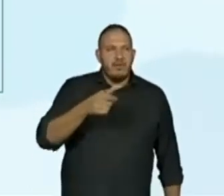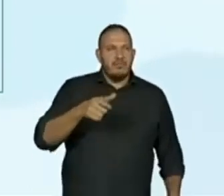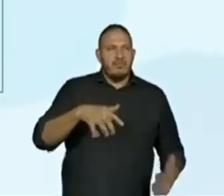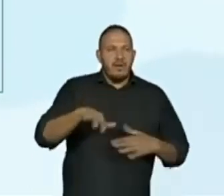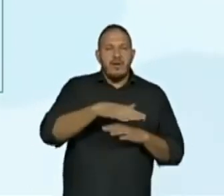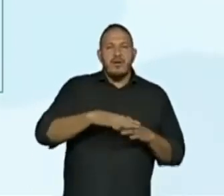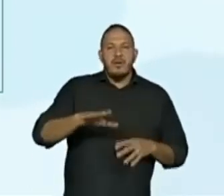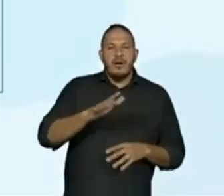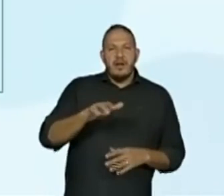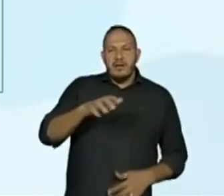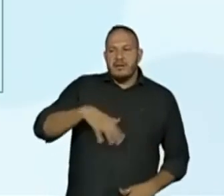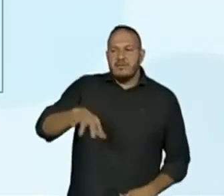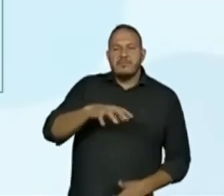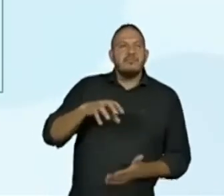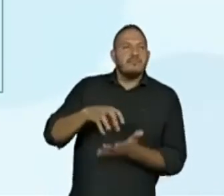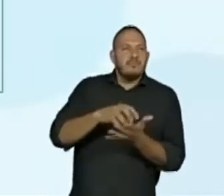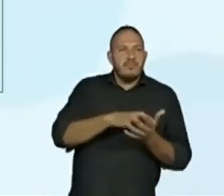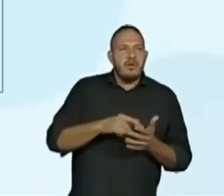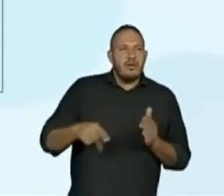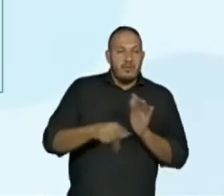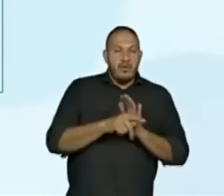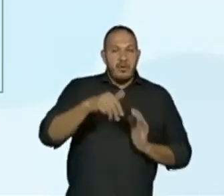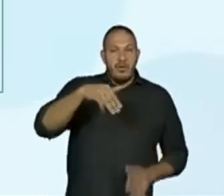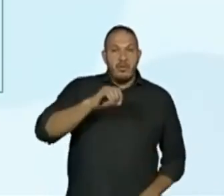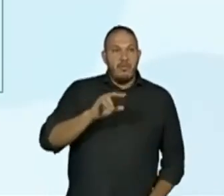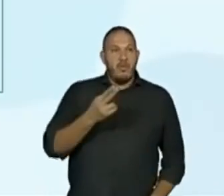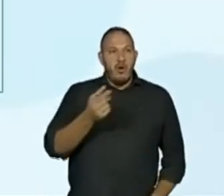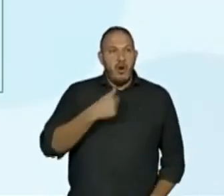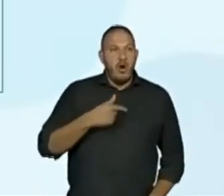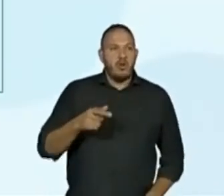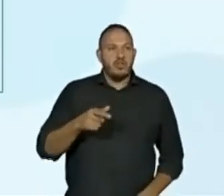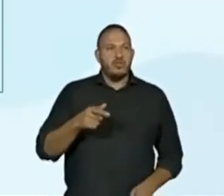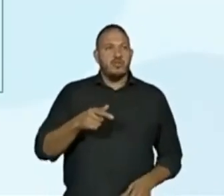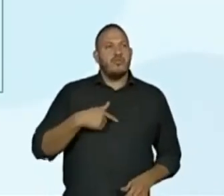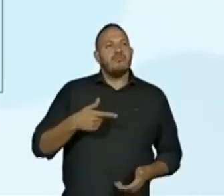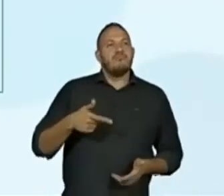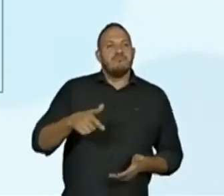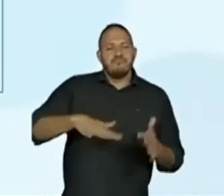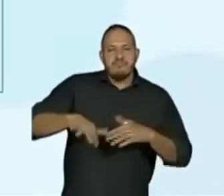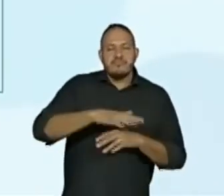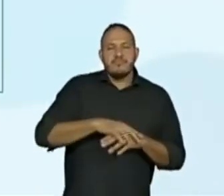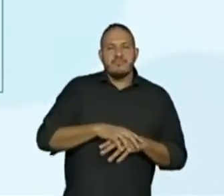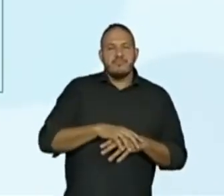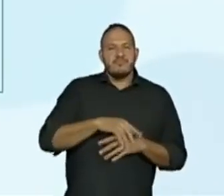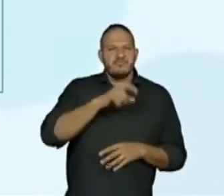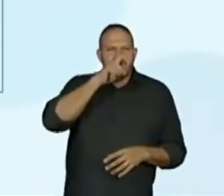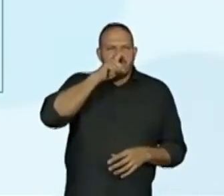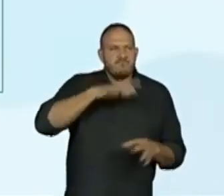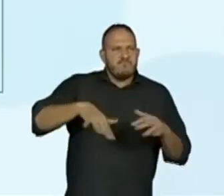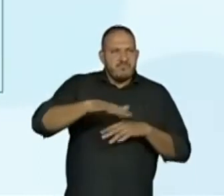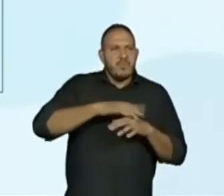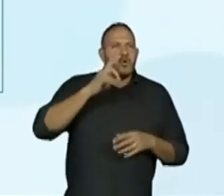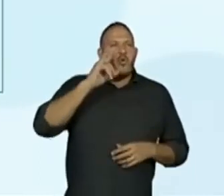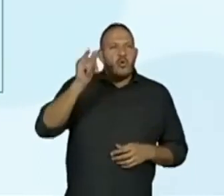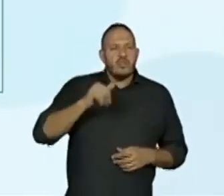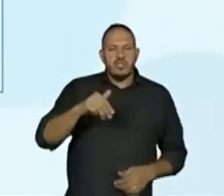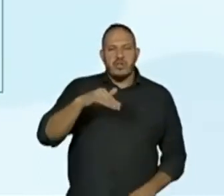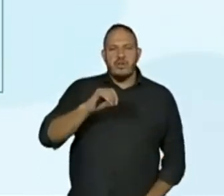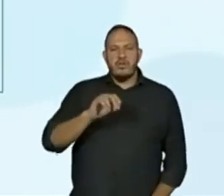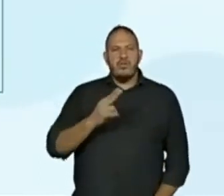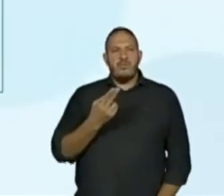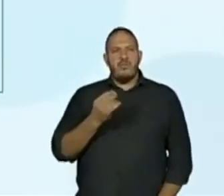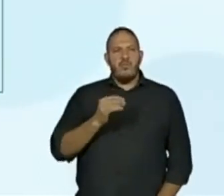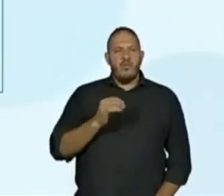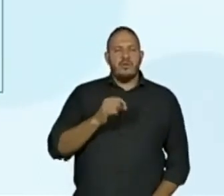mocho que pertencia a um coxo, zangou-se o coxo um dia e meteu o mocho na